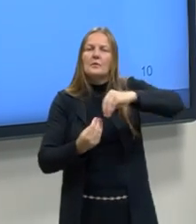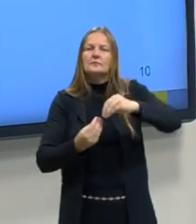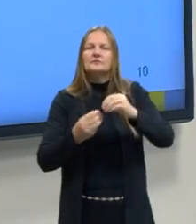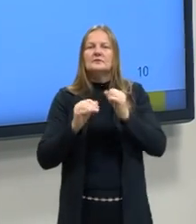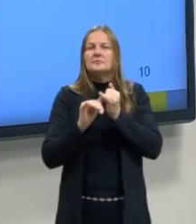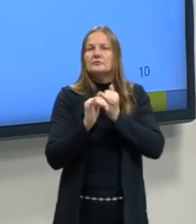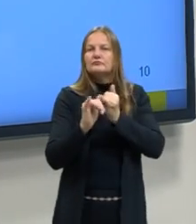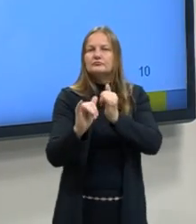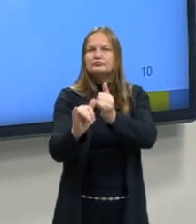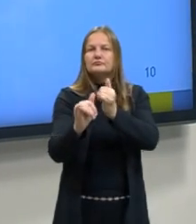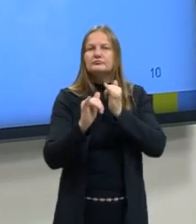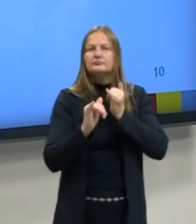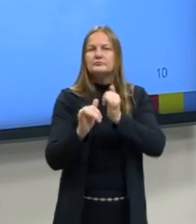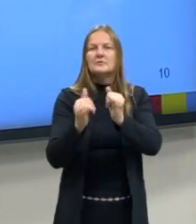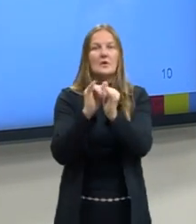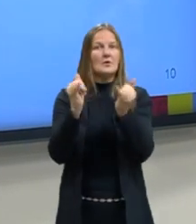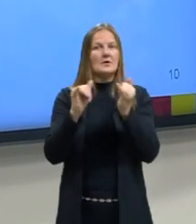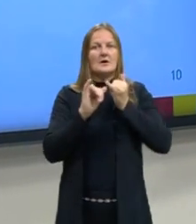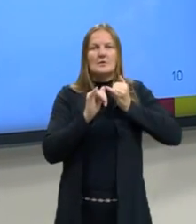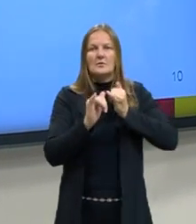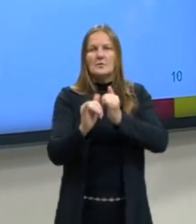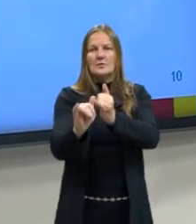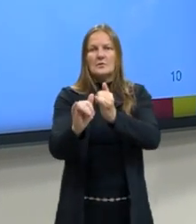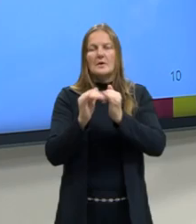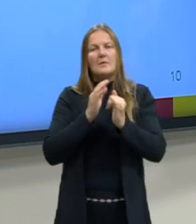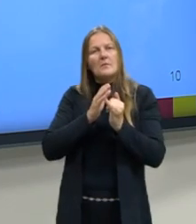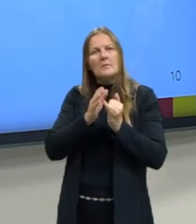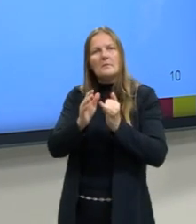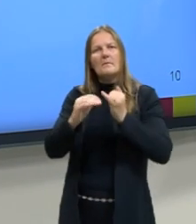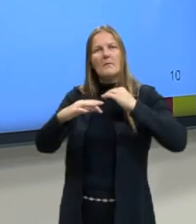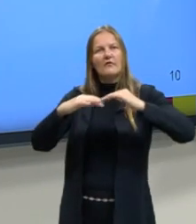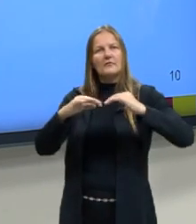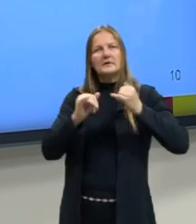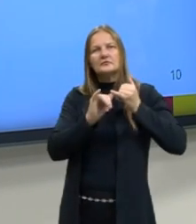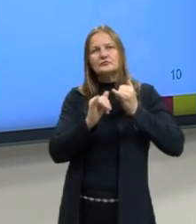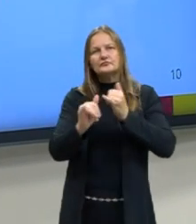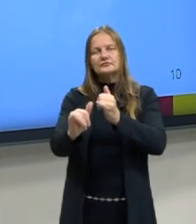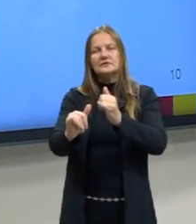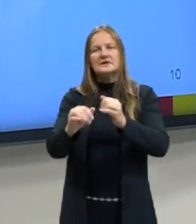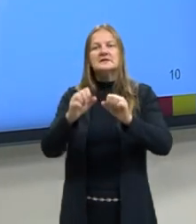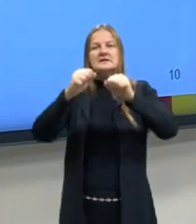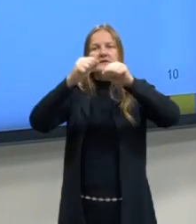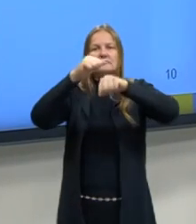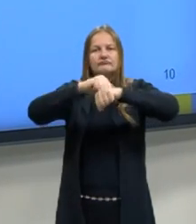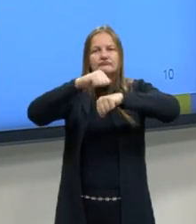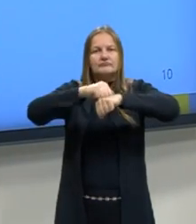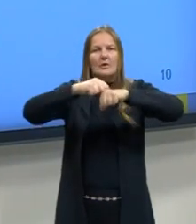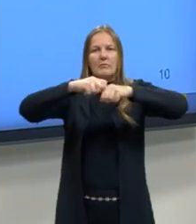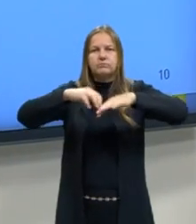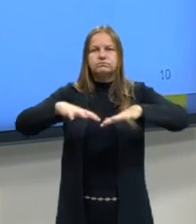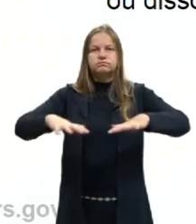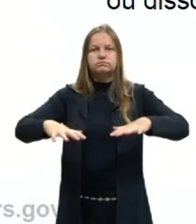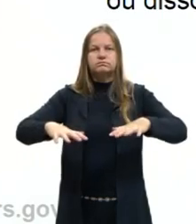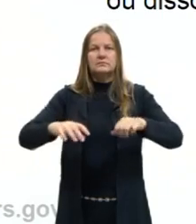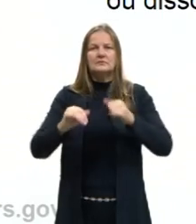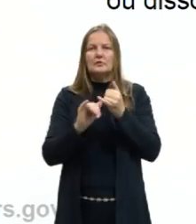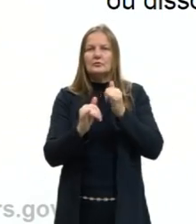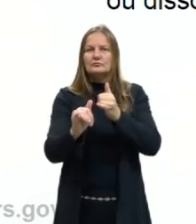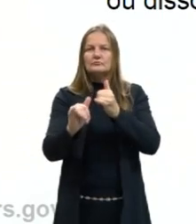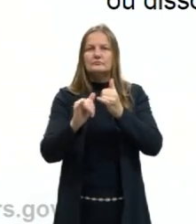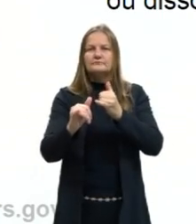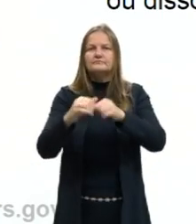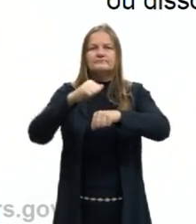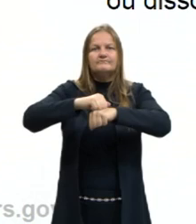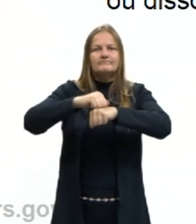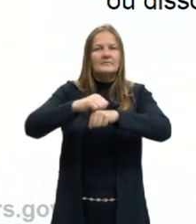elétrica quando a substância se encontra fundida ou dissolvida. No estado sólido, eles conduzem somente quando